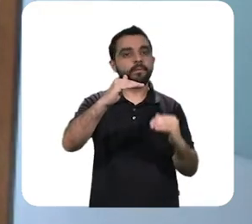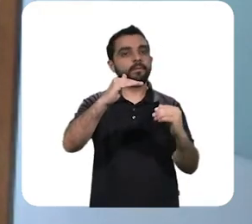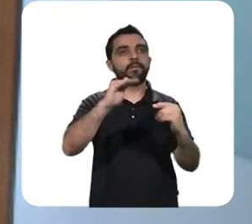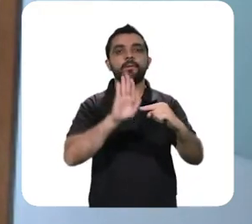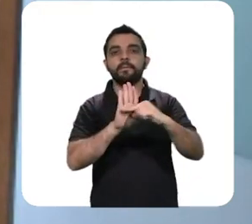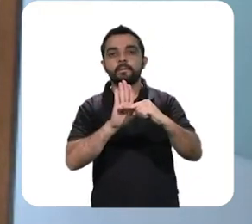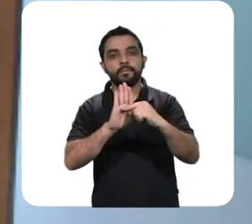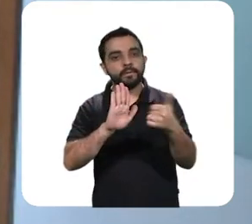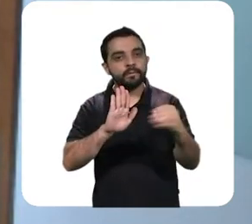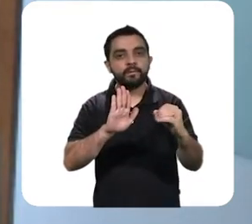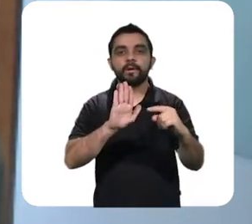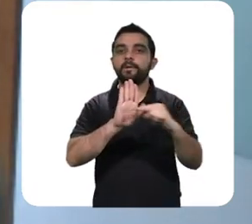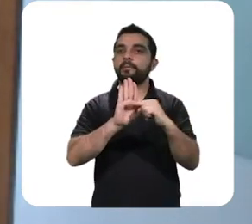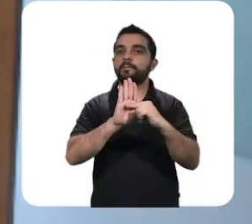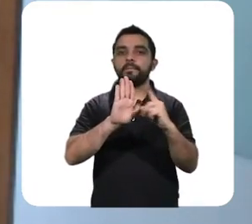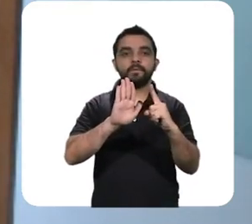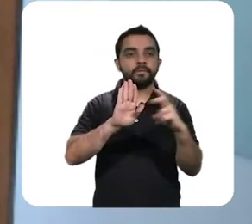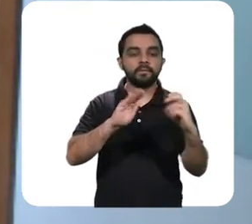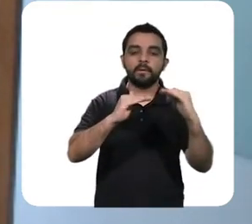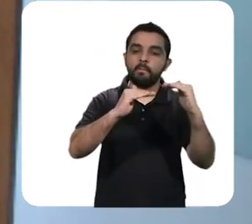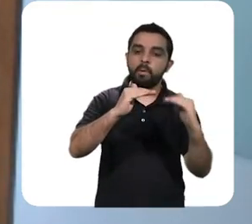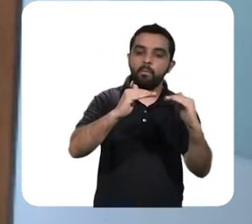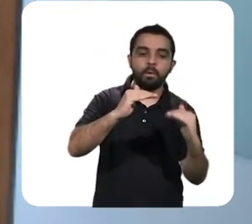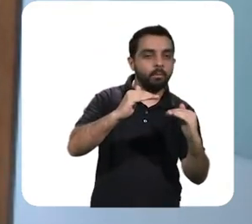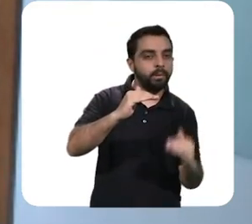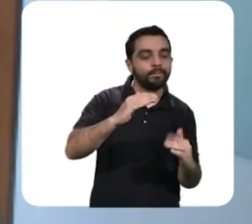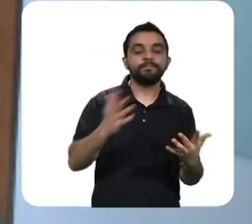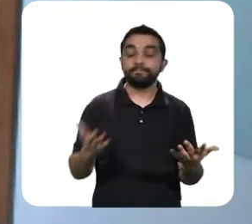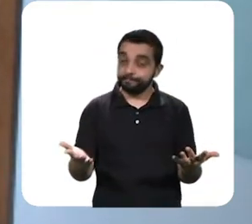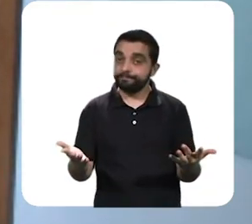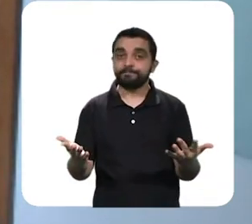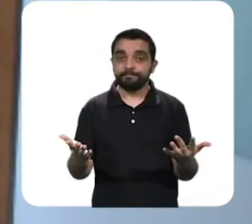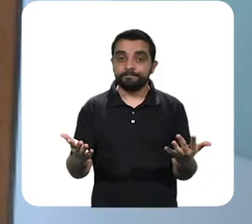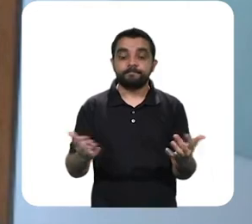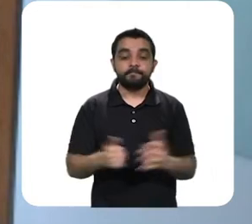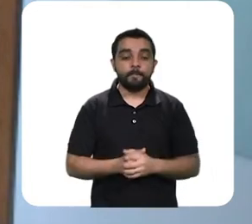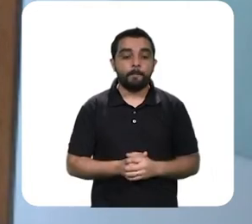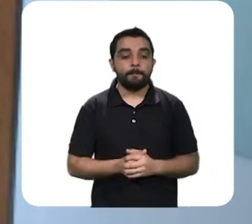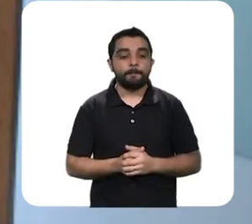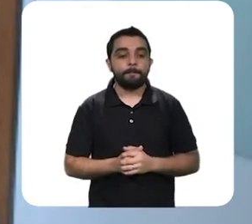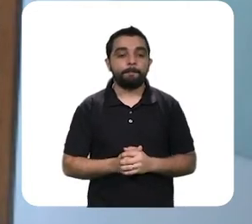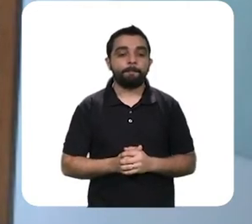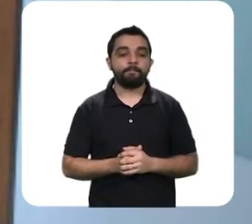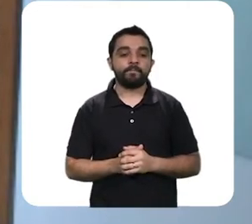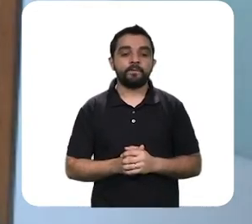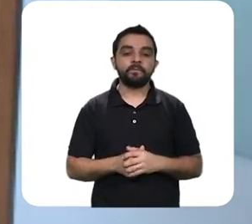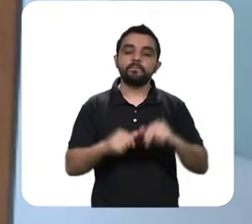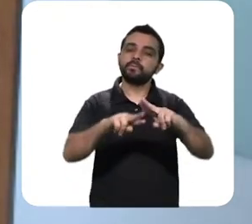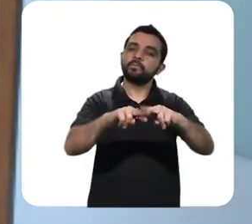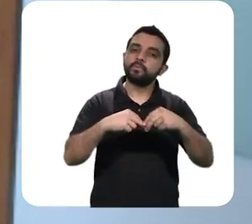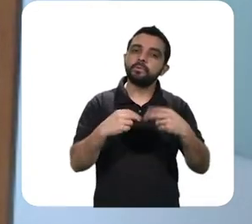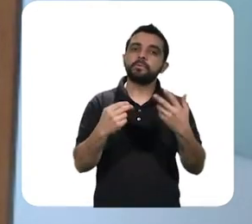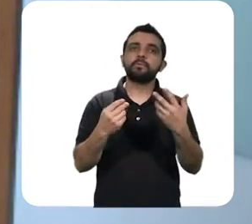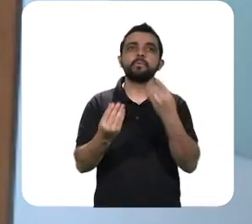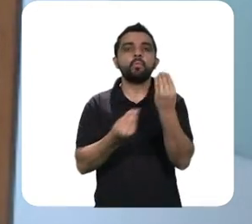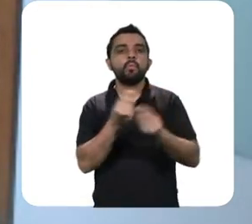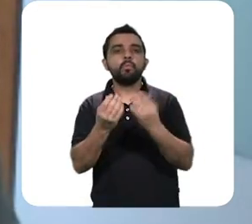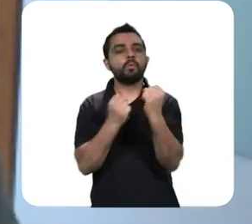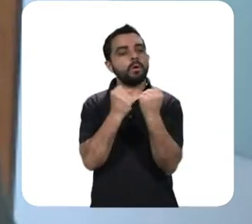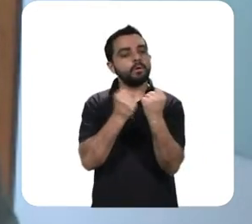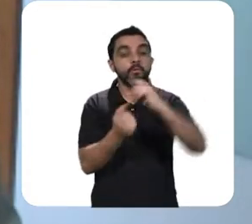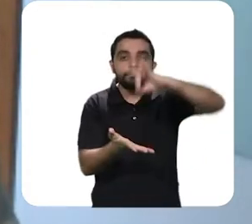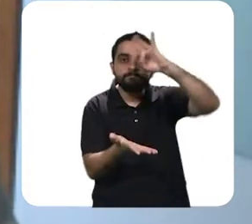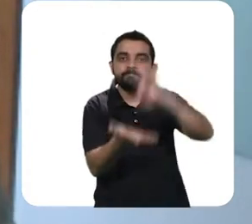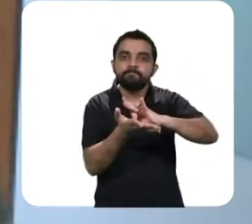ninguém sabe ainda aonde parar e aí o funcionamento da economia real